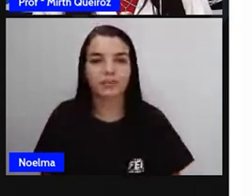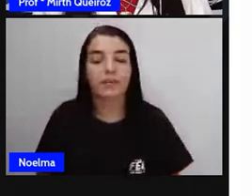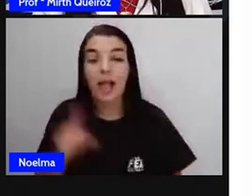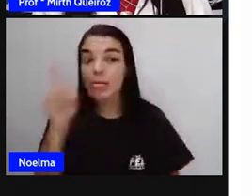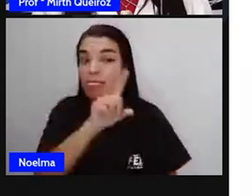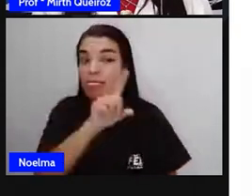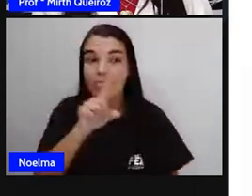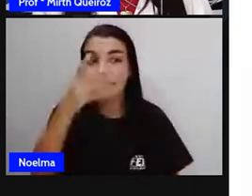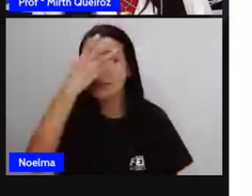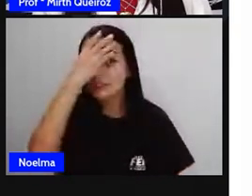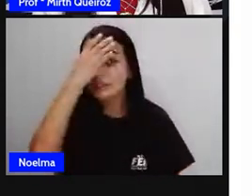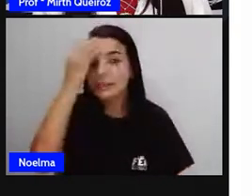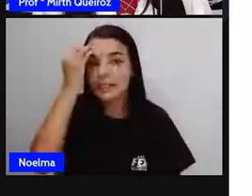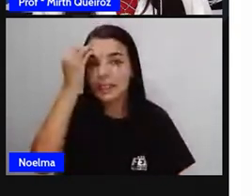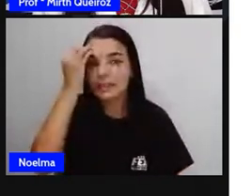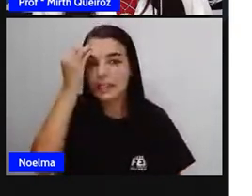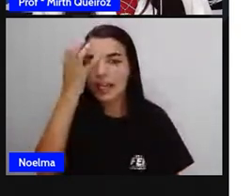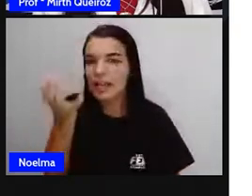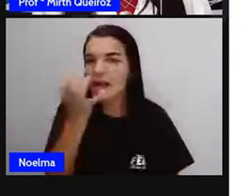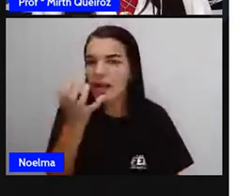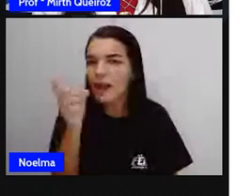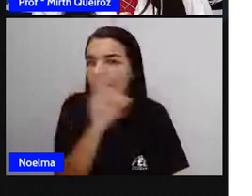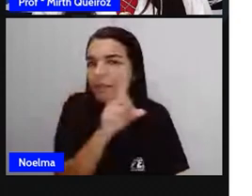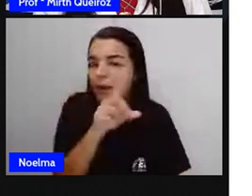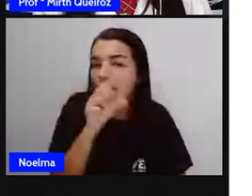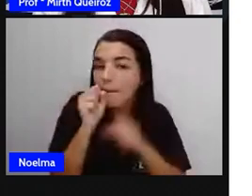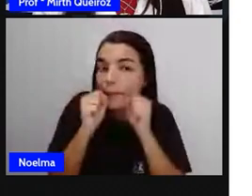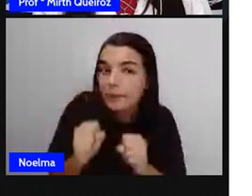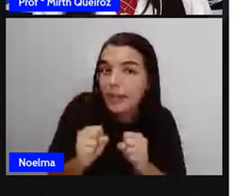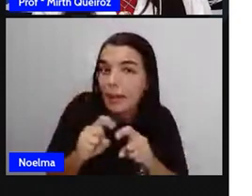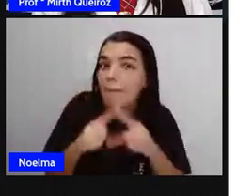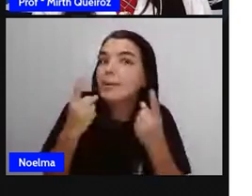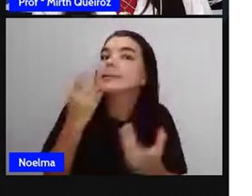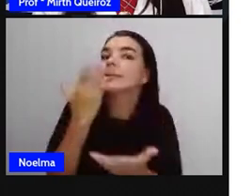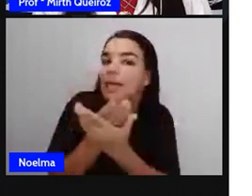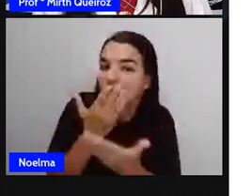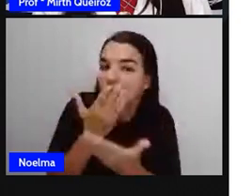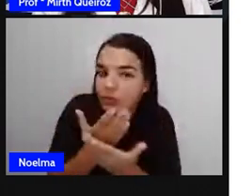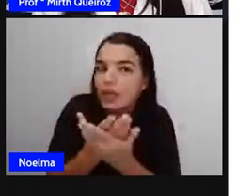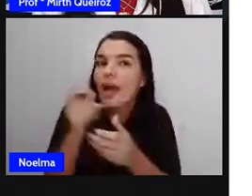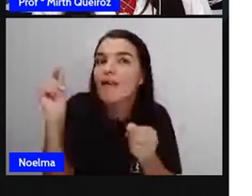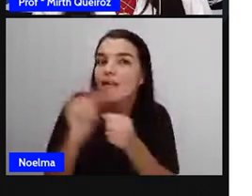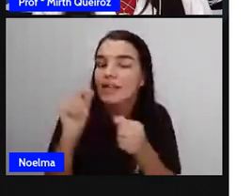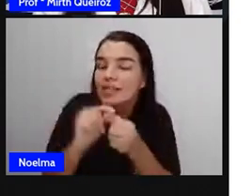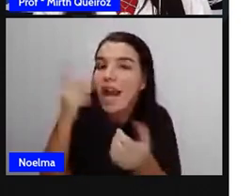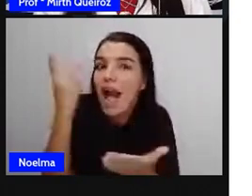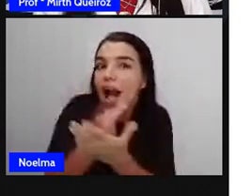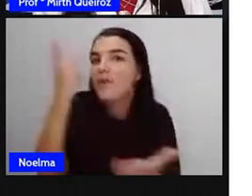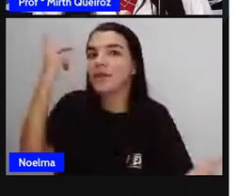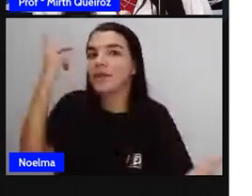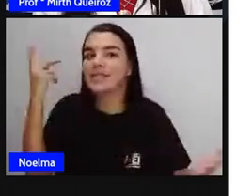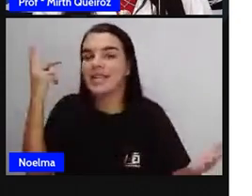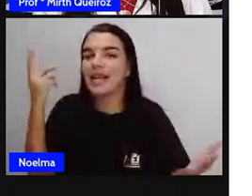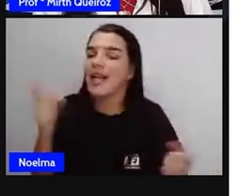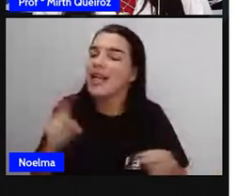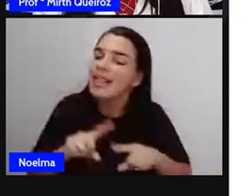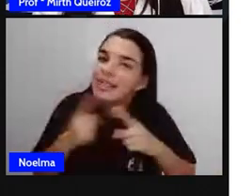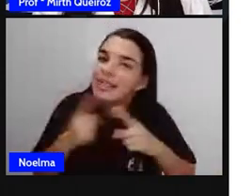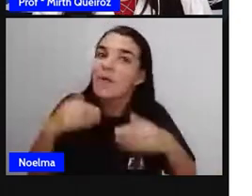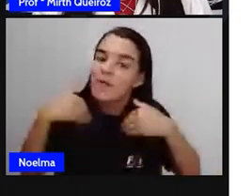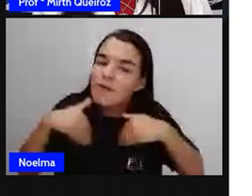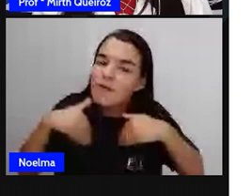esqueçam, querer não é poder, mas estudar é fazer acontecer. Então,